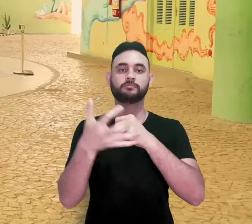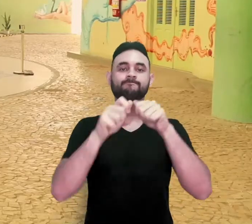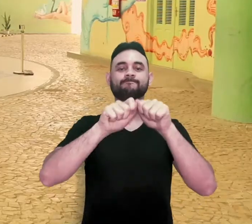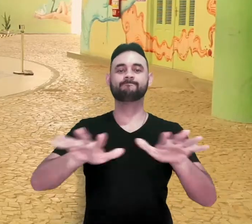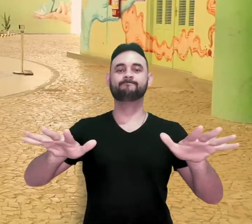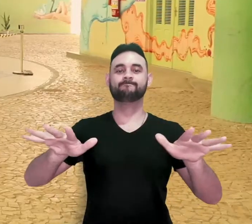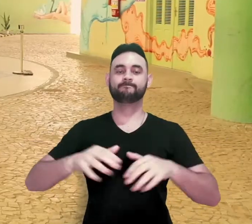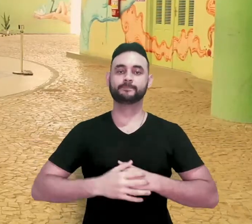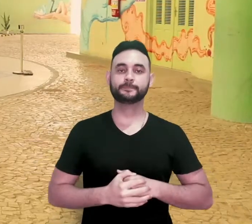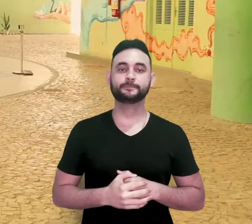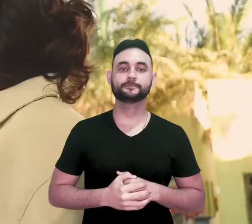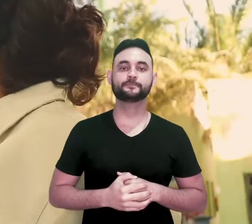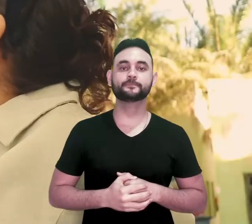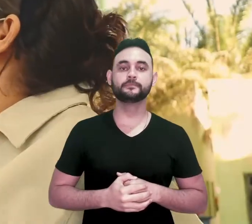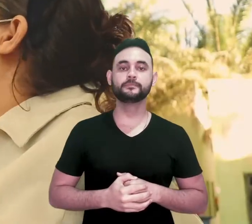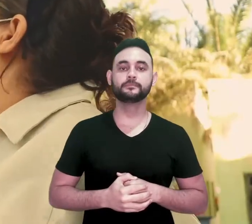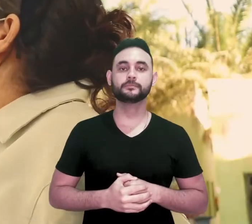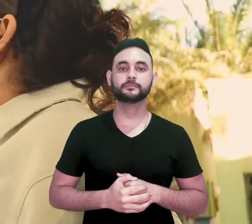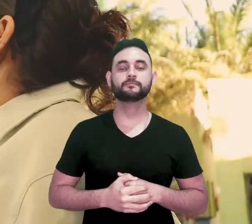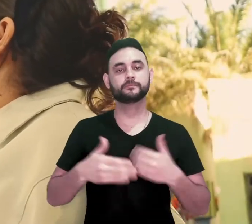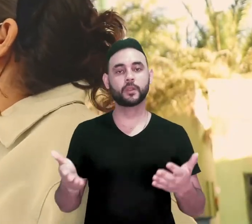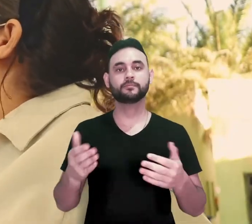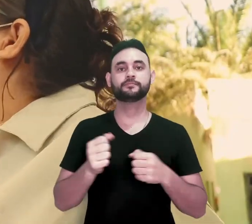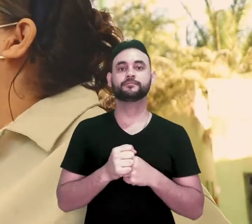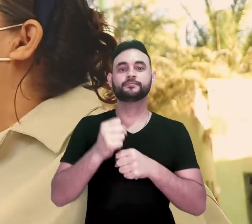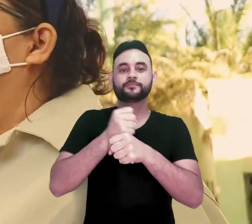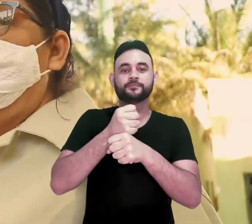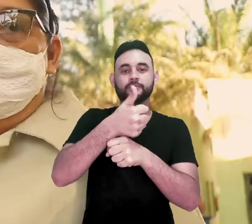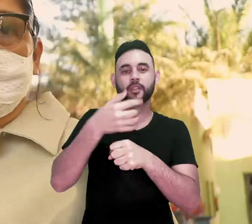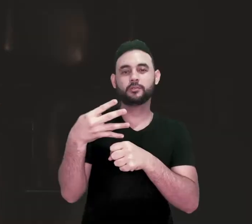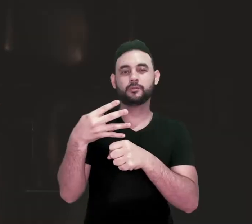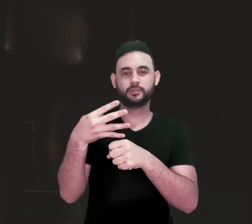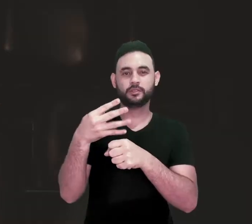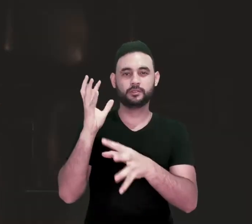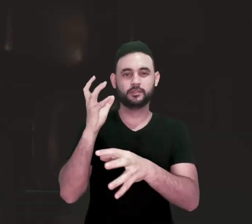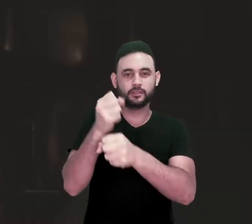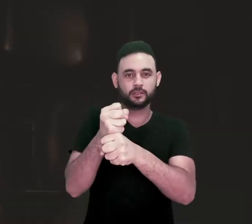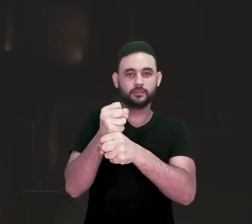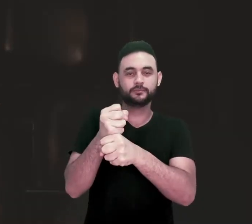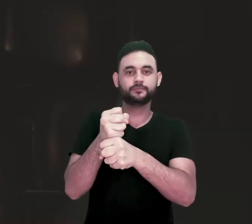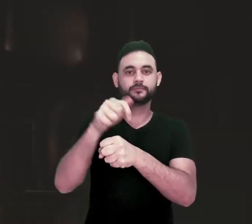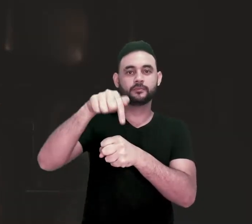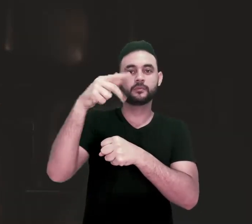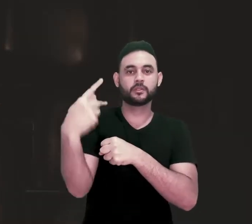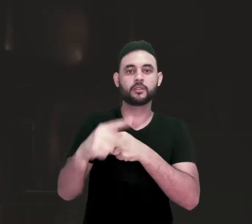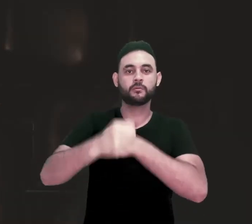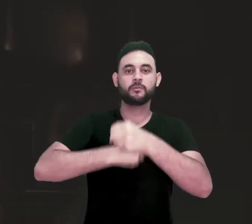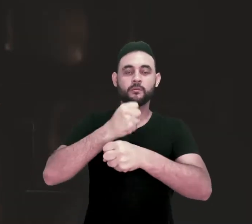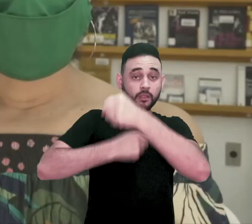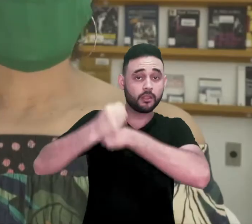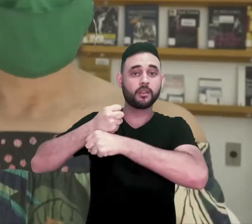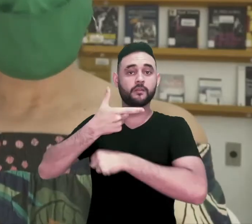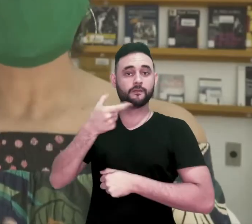pandêmico. Então, assim, esse é um ano, né, esses 14 anos, esse ano de 2020, ele é um ano de muita dor,